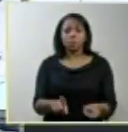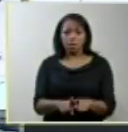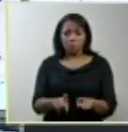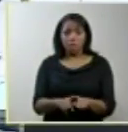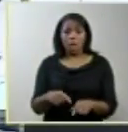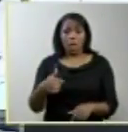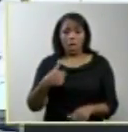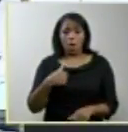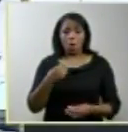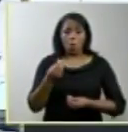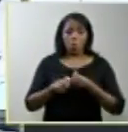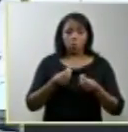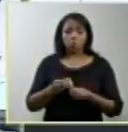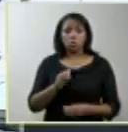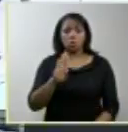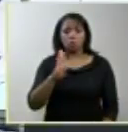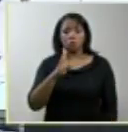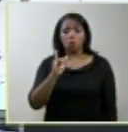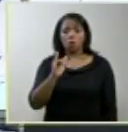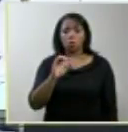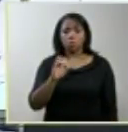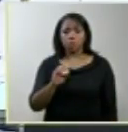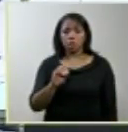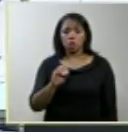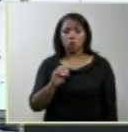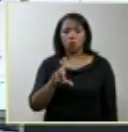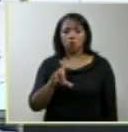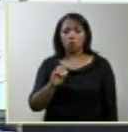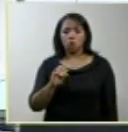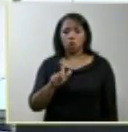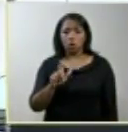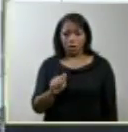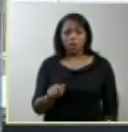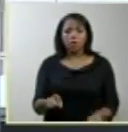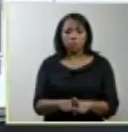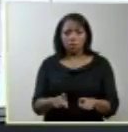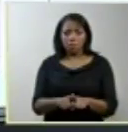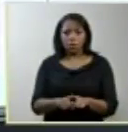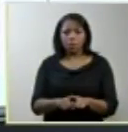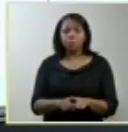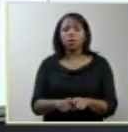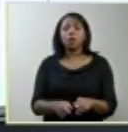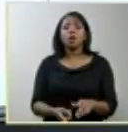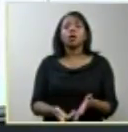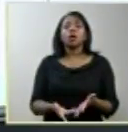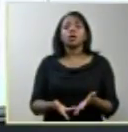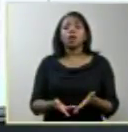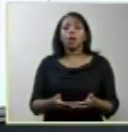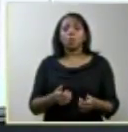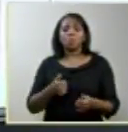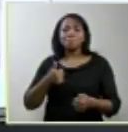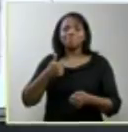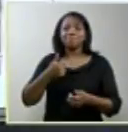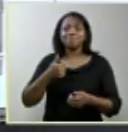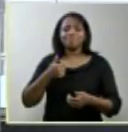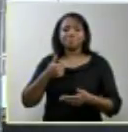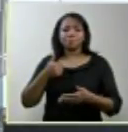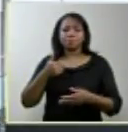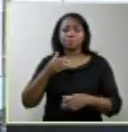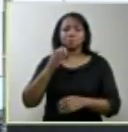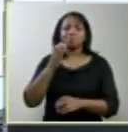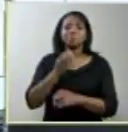explorar dois pontos o primeiro é de uma ordem antropológica que é o impacto do